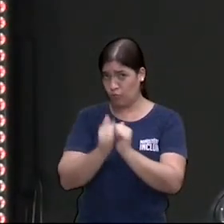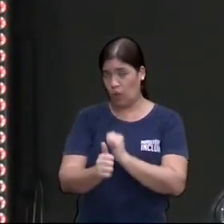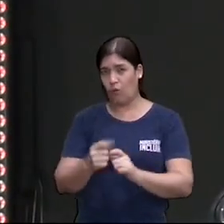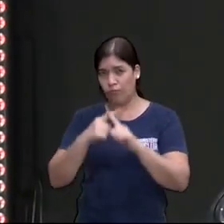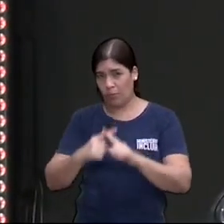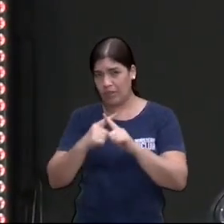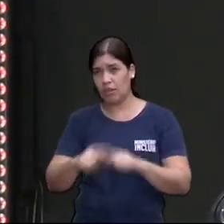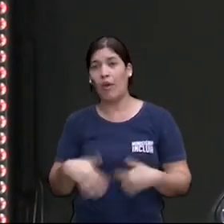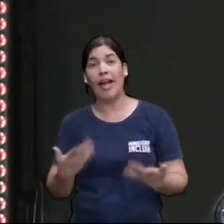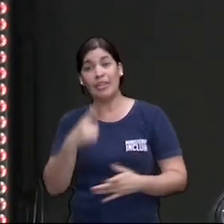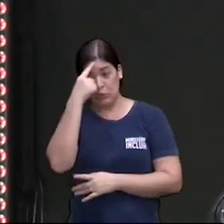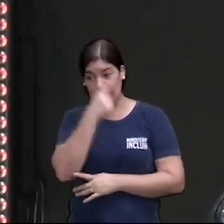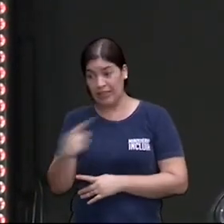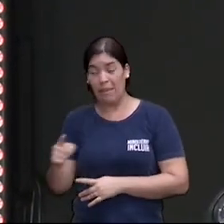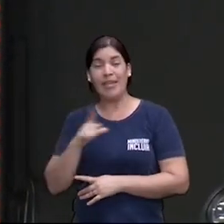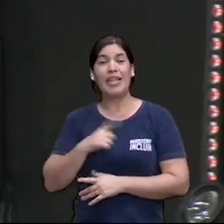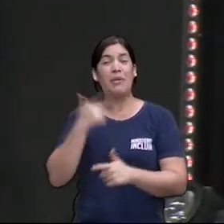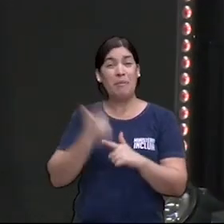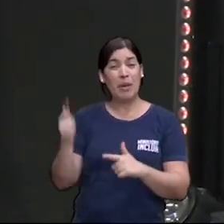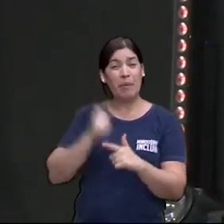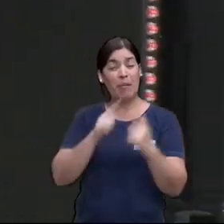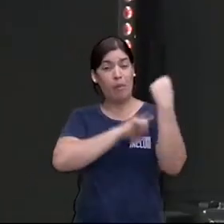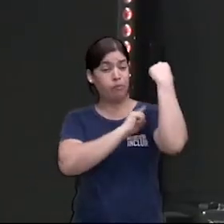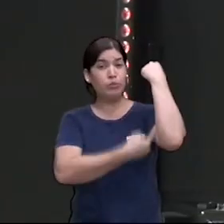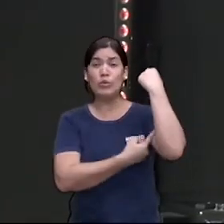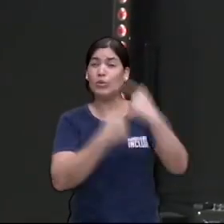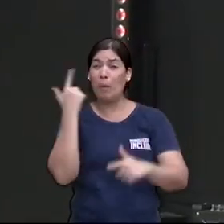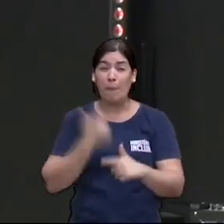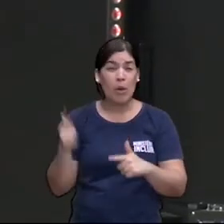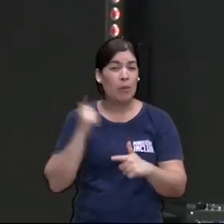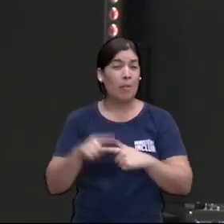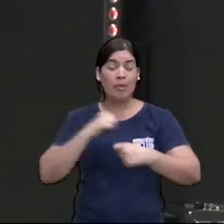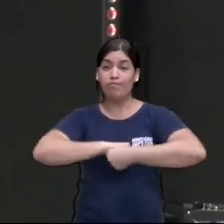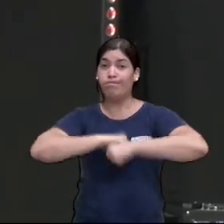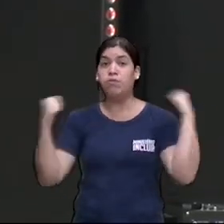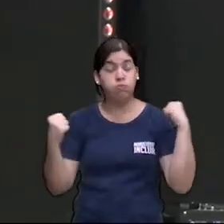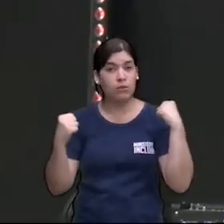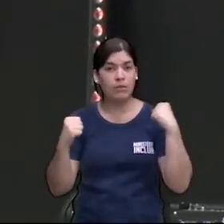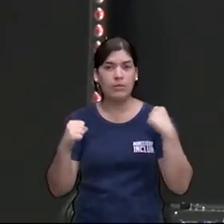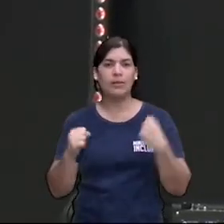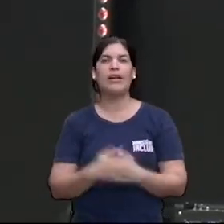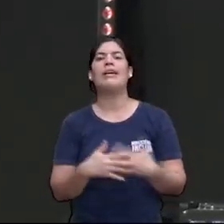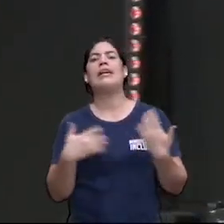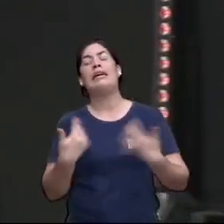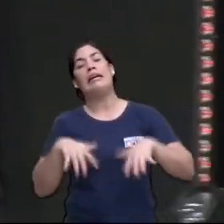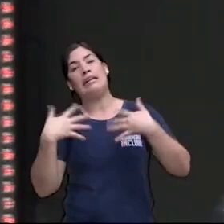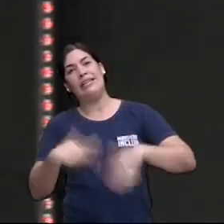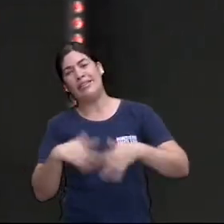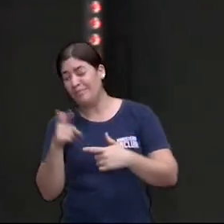estiramento muscular, ele tem um rompimento de ligamento, ele tem uma contratura,